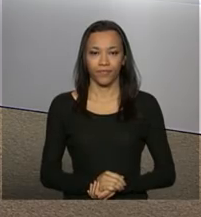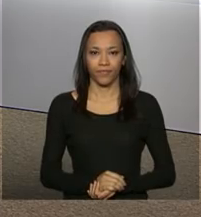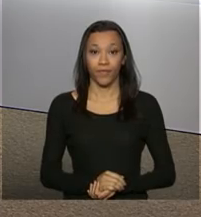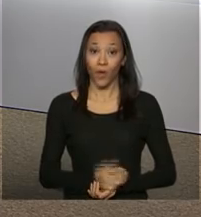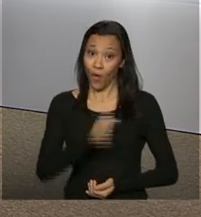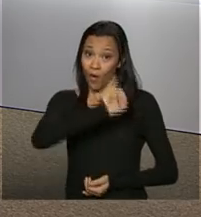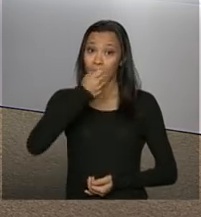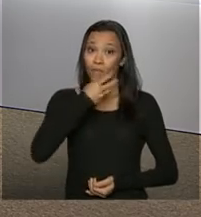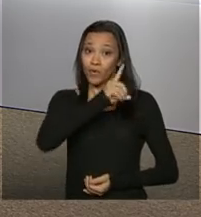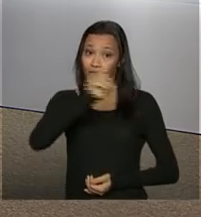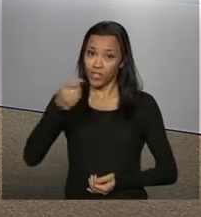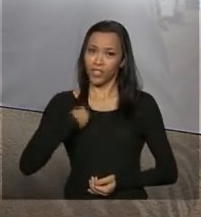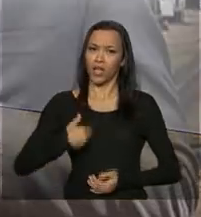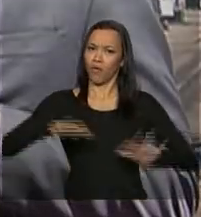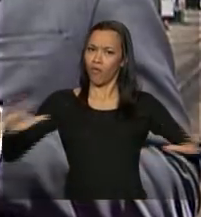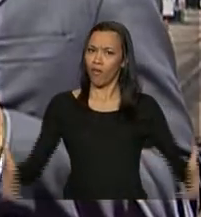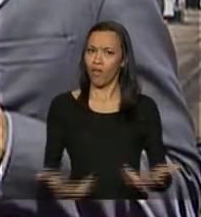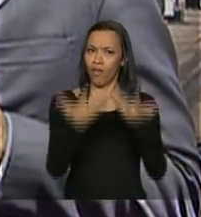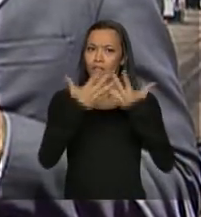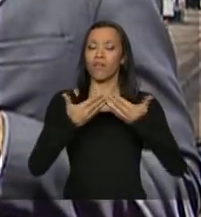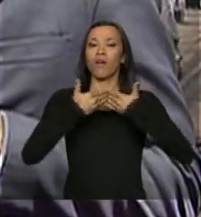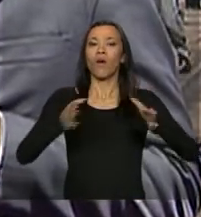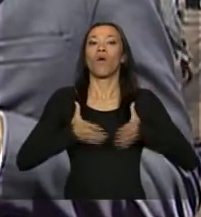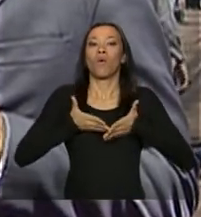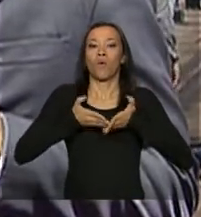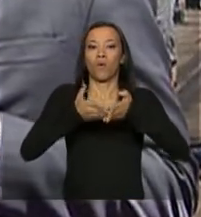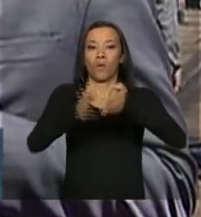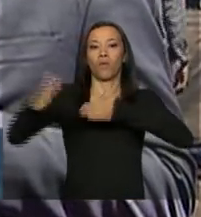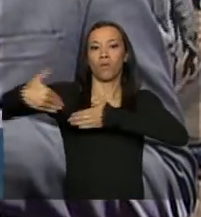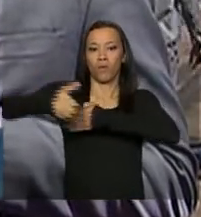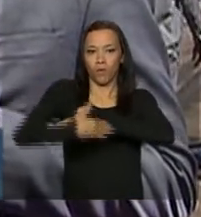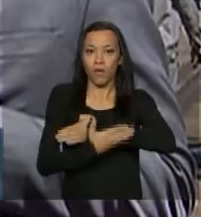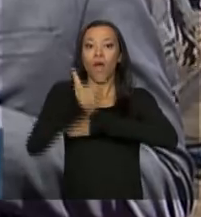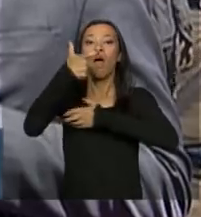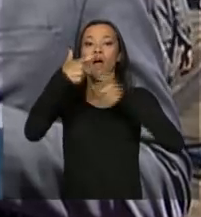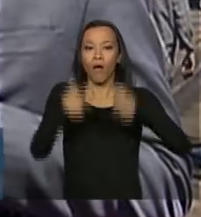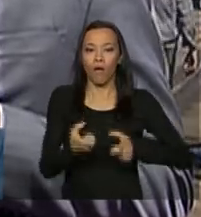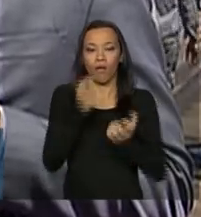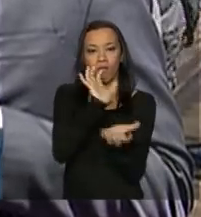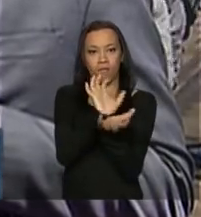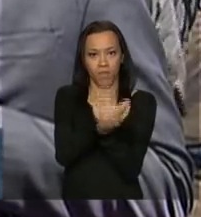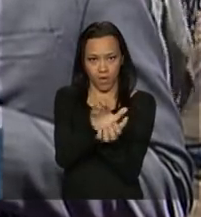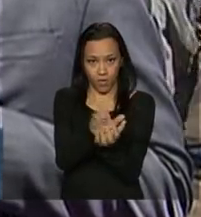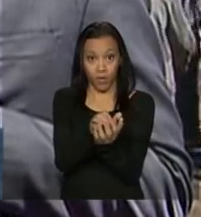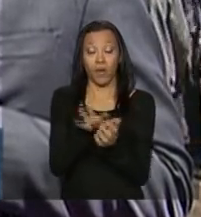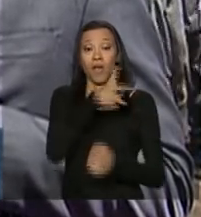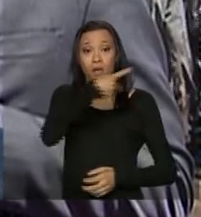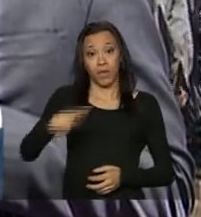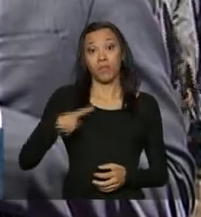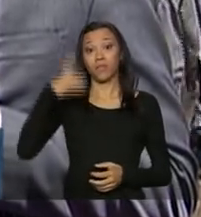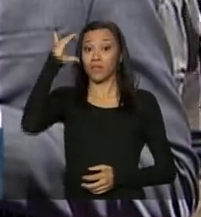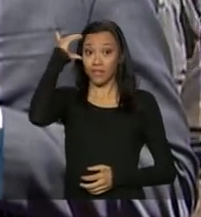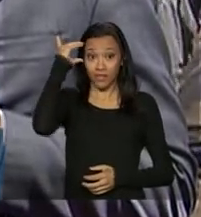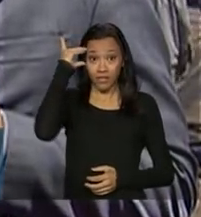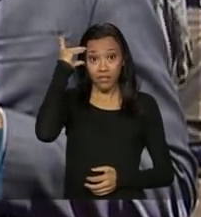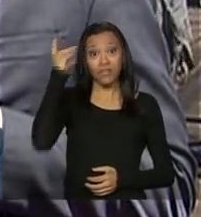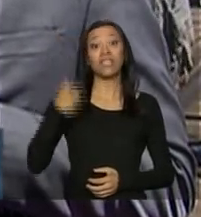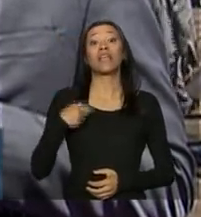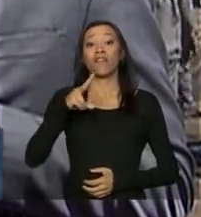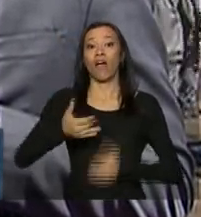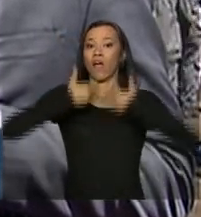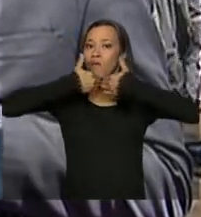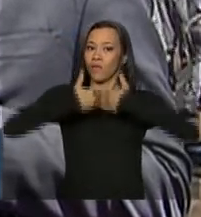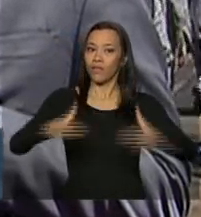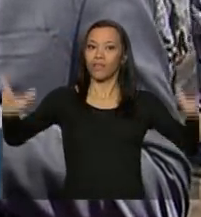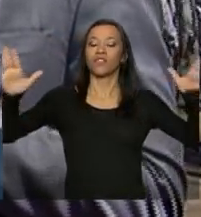Olá, bom dia. O evento acontece aqui no Porto de Suape, em Pernambuco. A presidenta Dilma Rousseff participa da cerimônia que marca